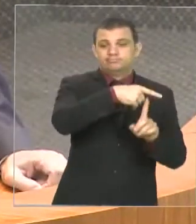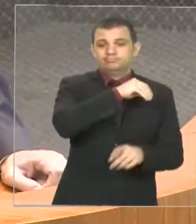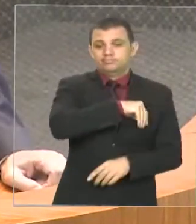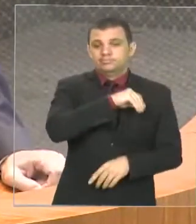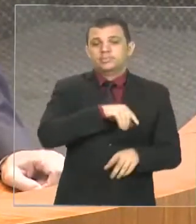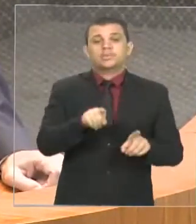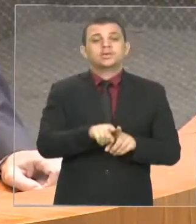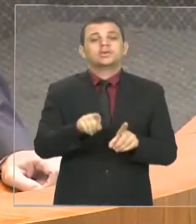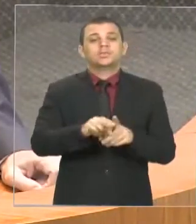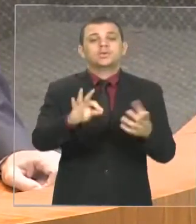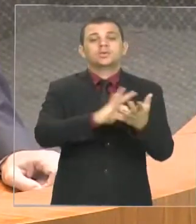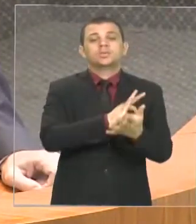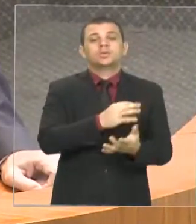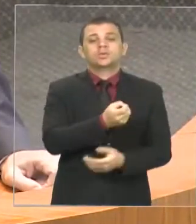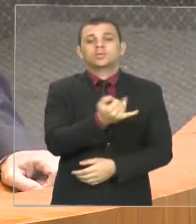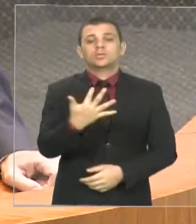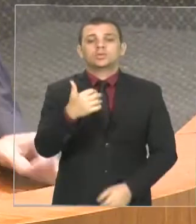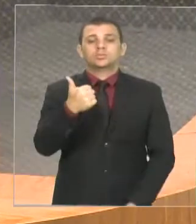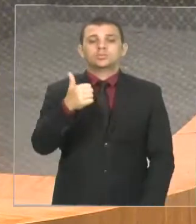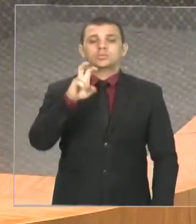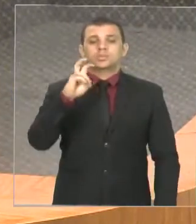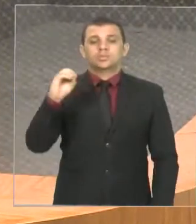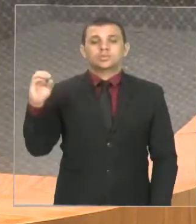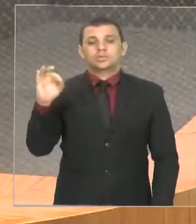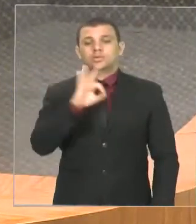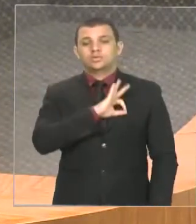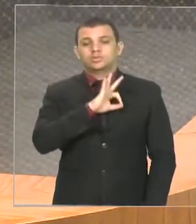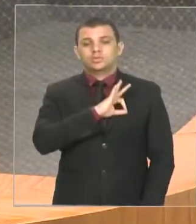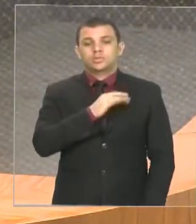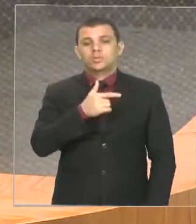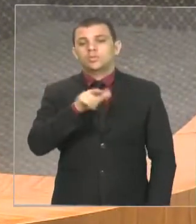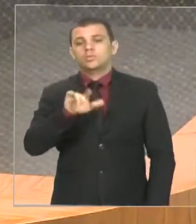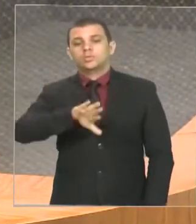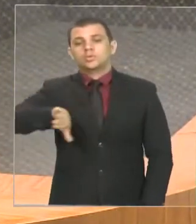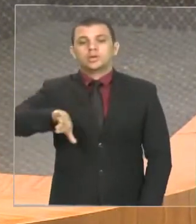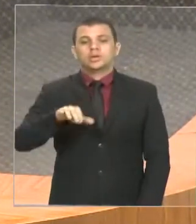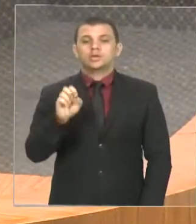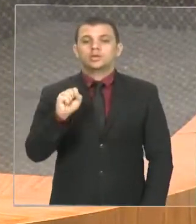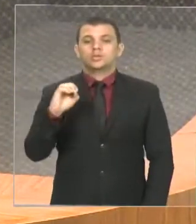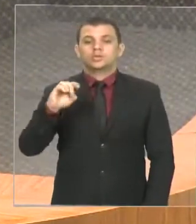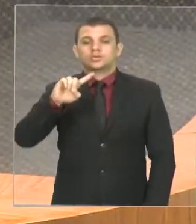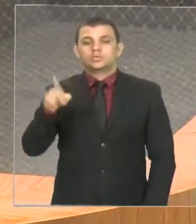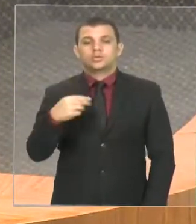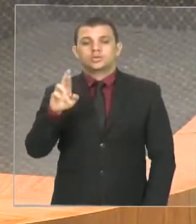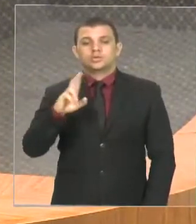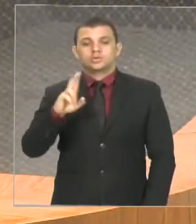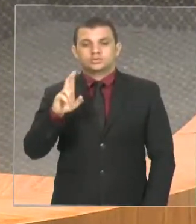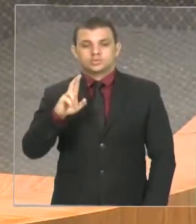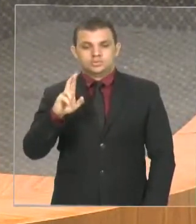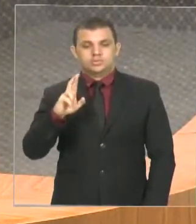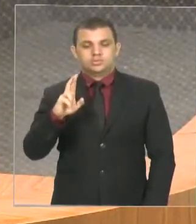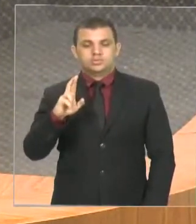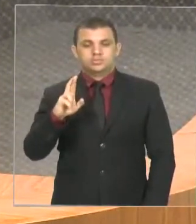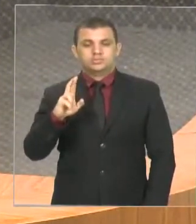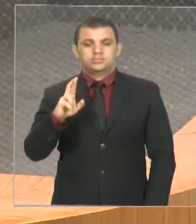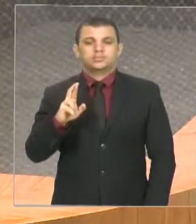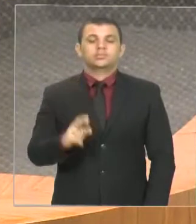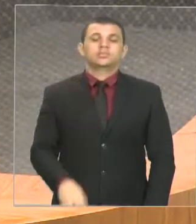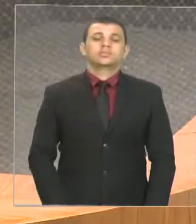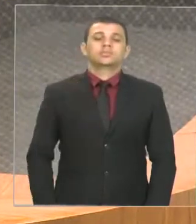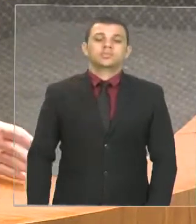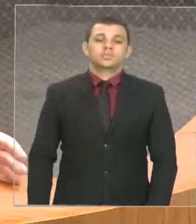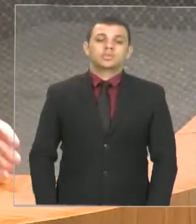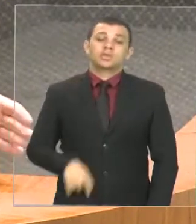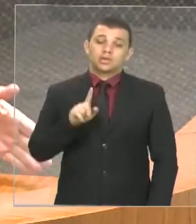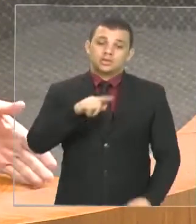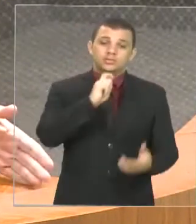policiais. Esses outros 80 milhões do aumento da arrecadação, deputado Marco,